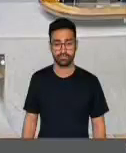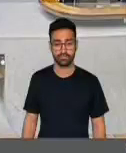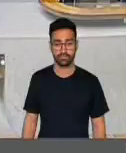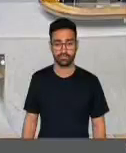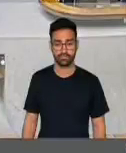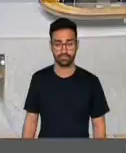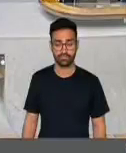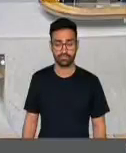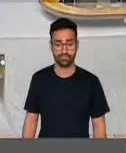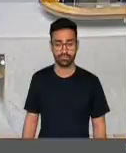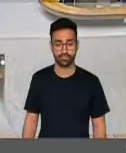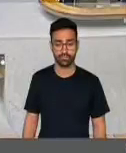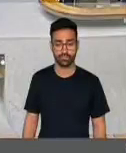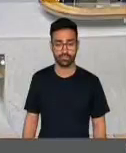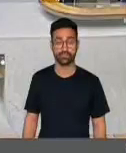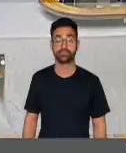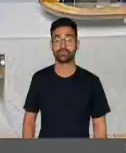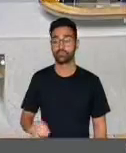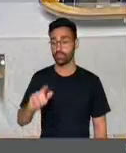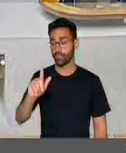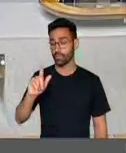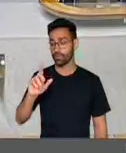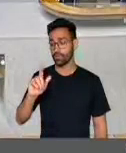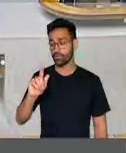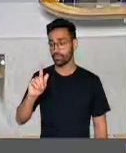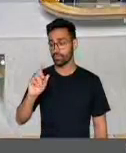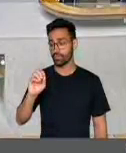Deputado Gonzaga, patriota para fazer os da palavra.